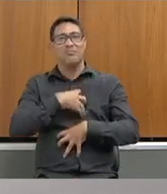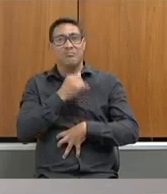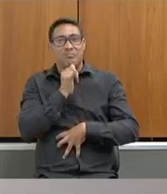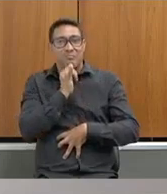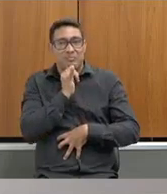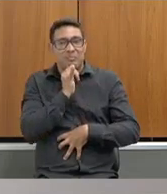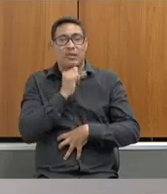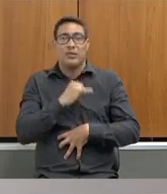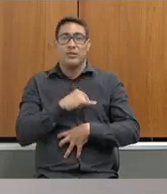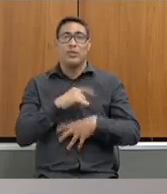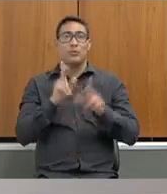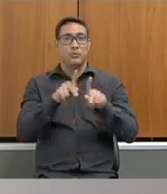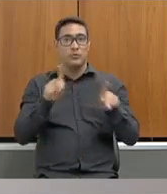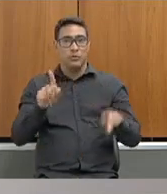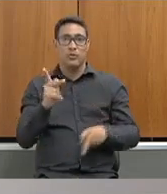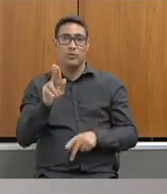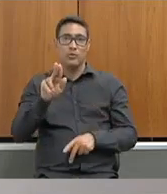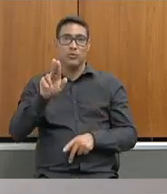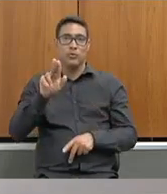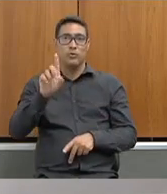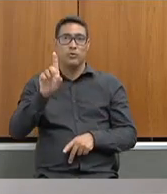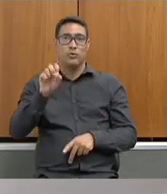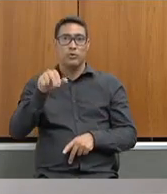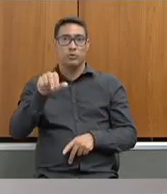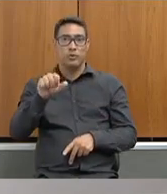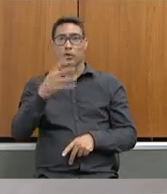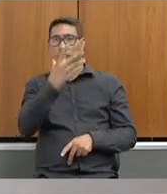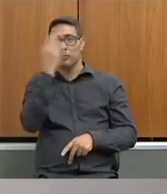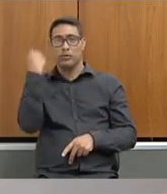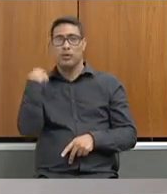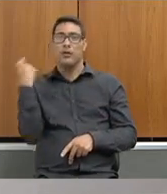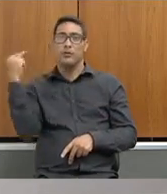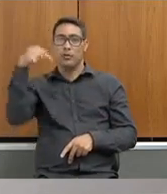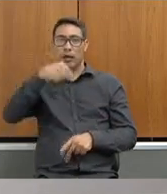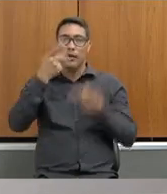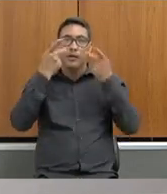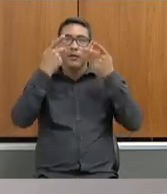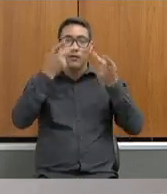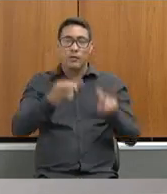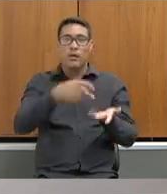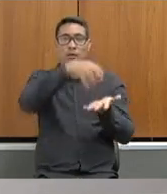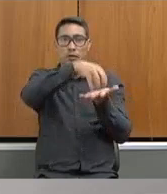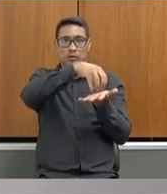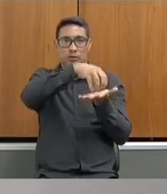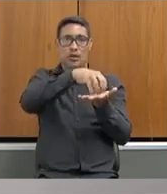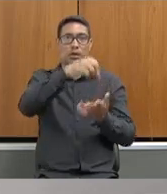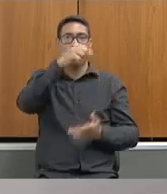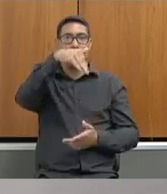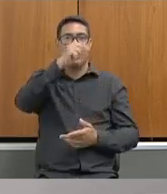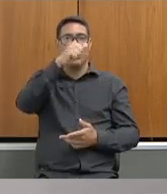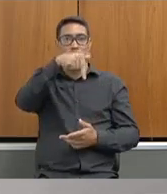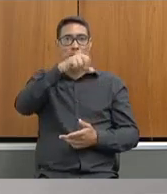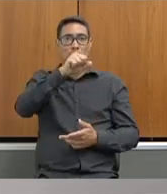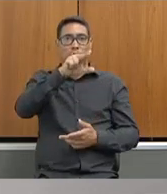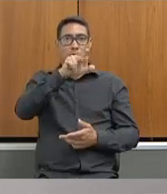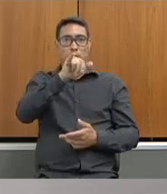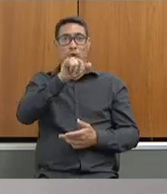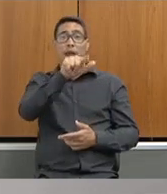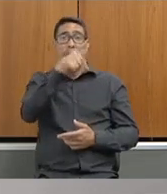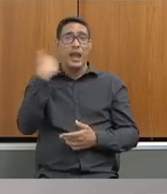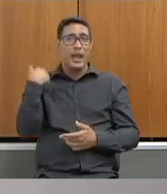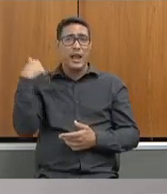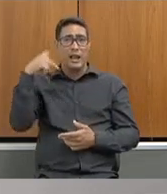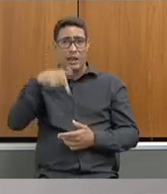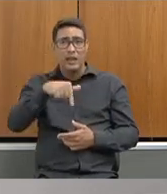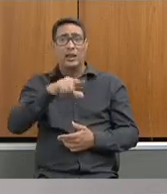Woodson, não me esqueço, quando estive na Regional de Maiuassu, ele estava lá vivendo um